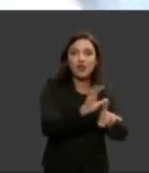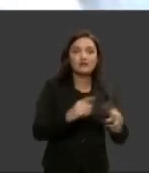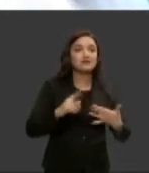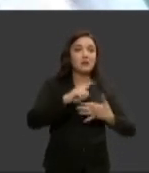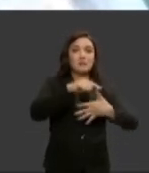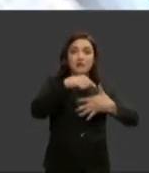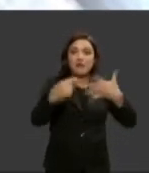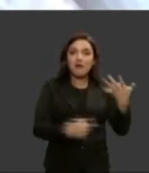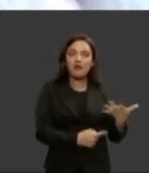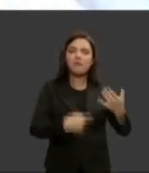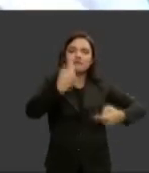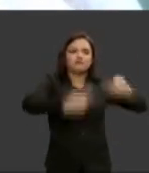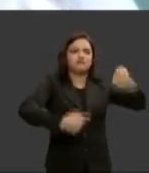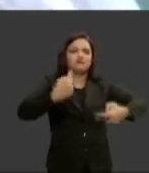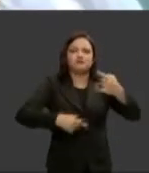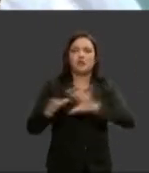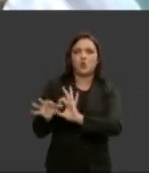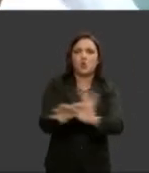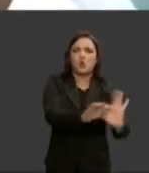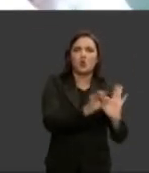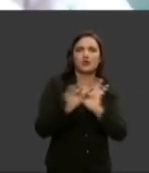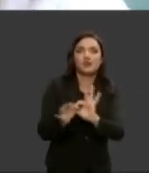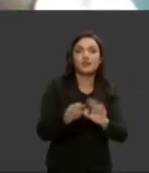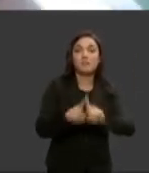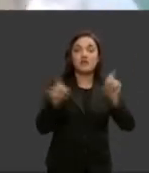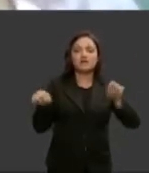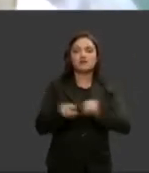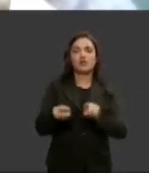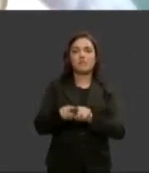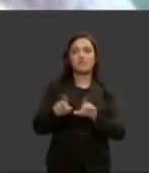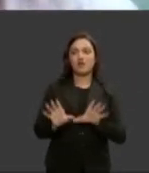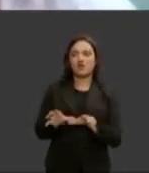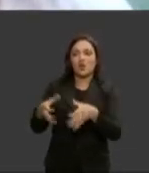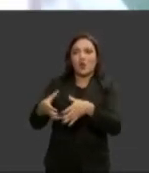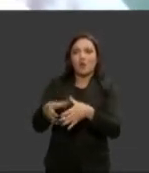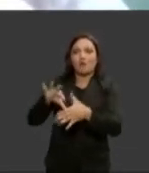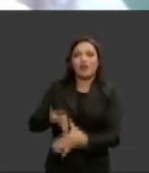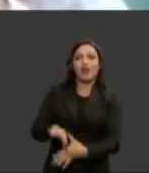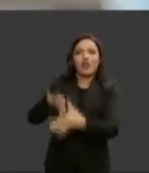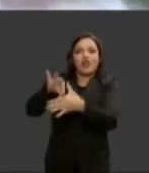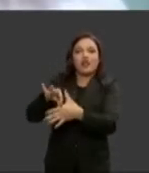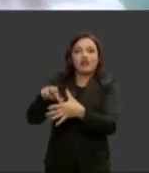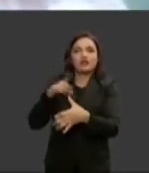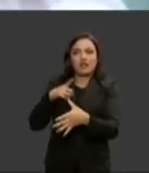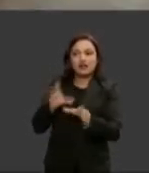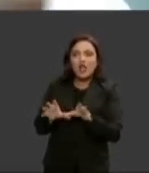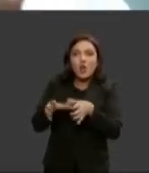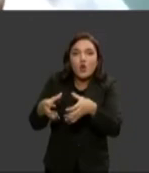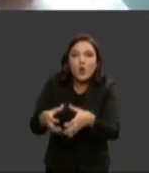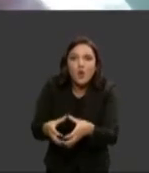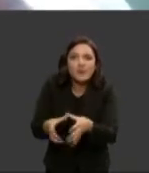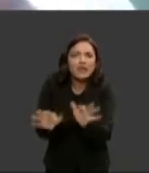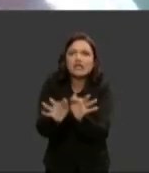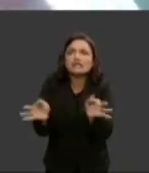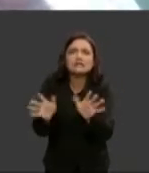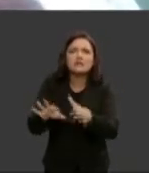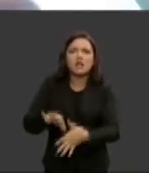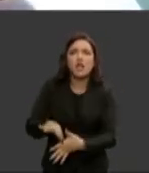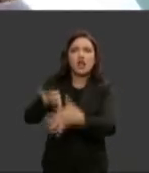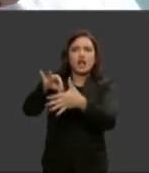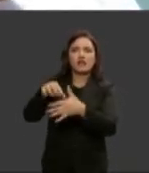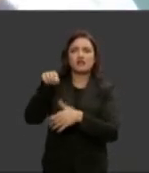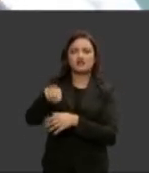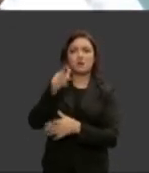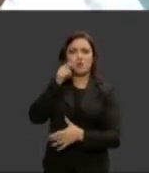ponta quebradeira de coco também a líder comunitária quantas mulheres liderando comunidades nós temos no Brasil que a